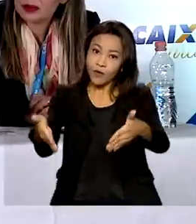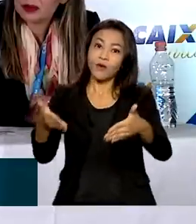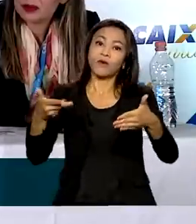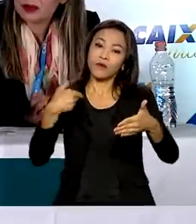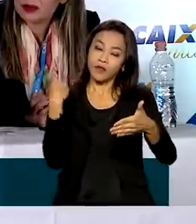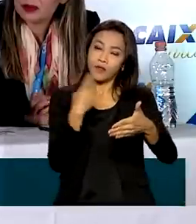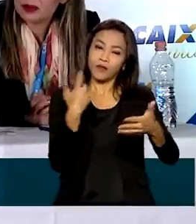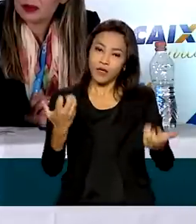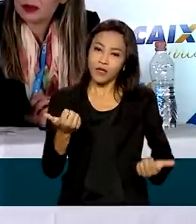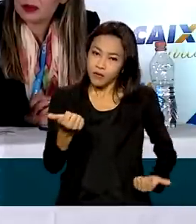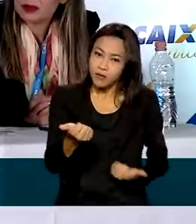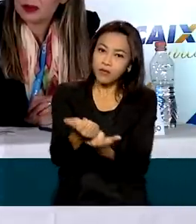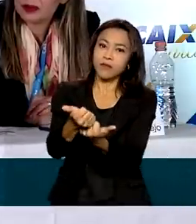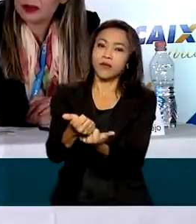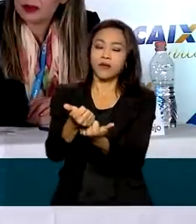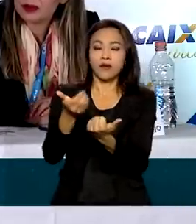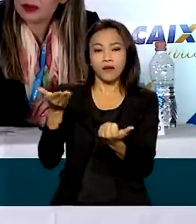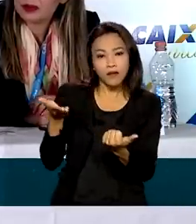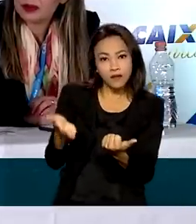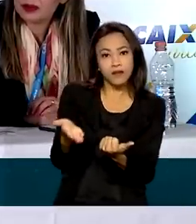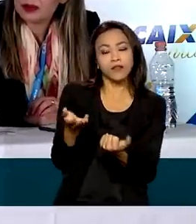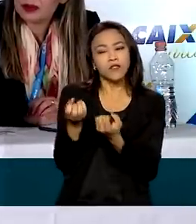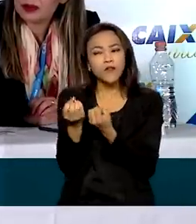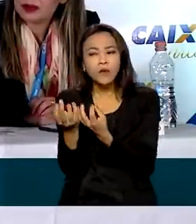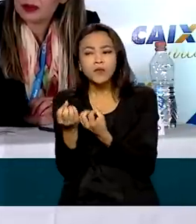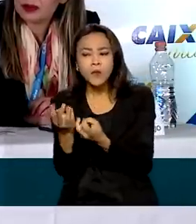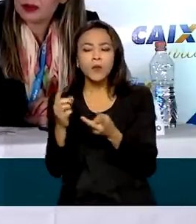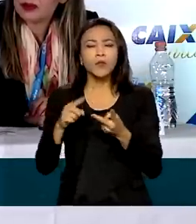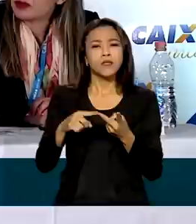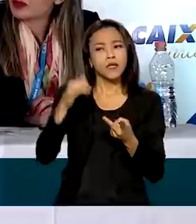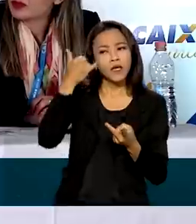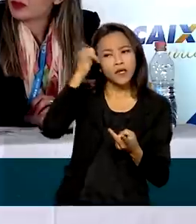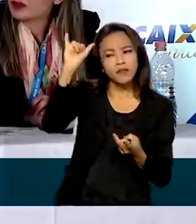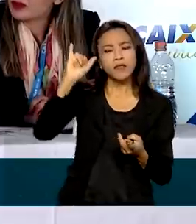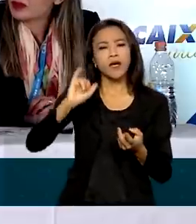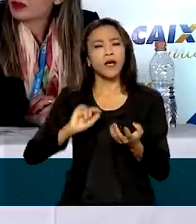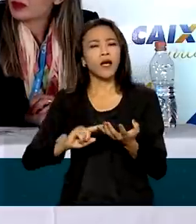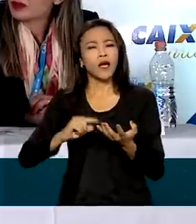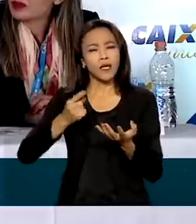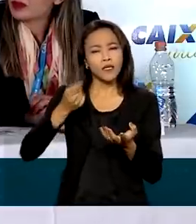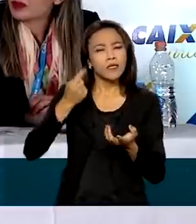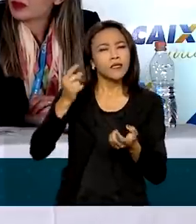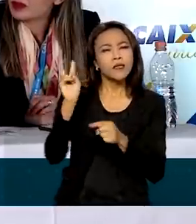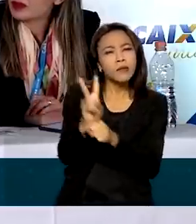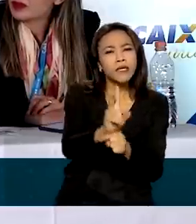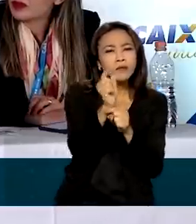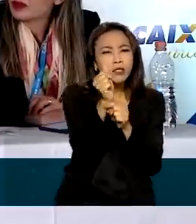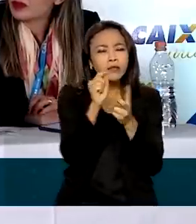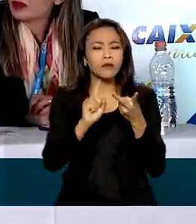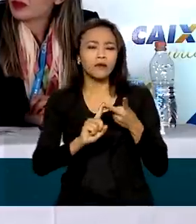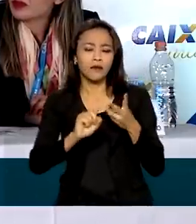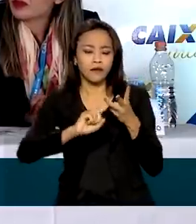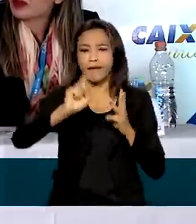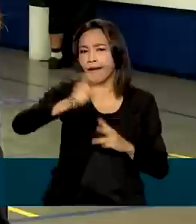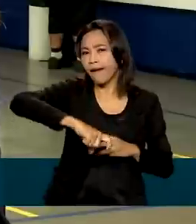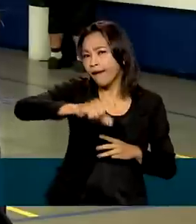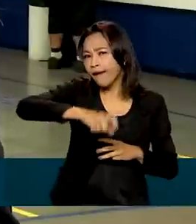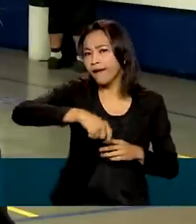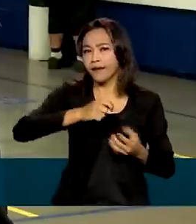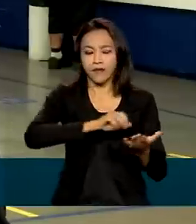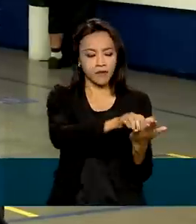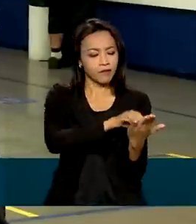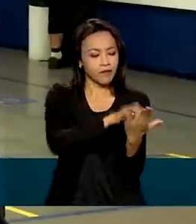gente quer dar. Isso passa desde a informação à prevenção até por crédito, cartões, maquininhas.